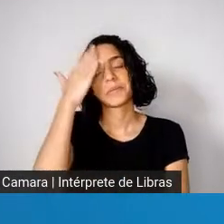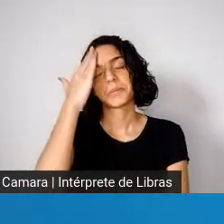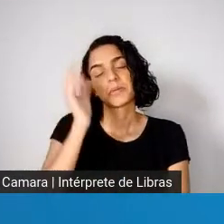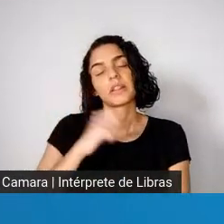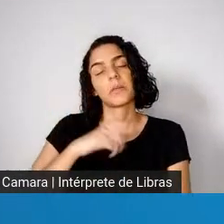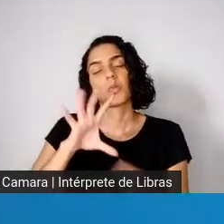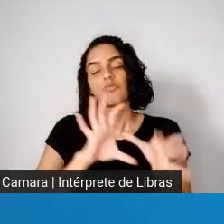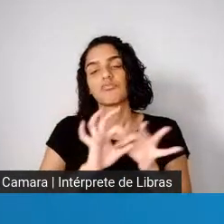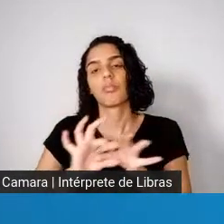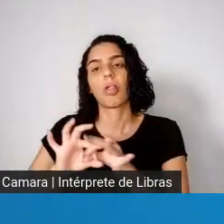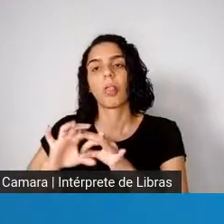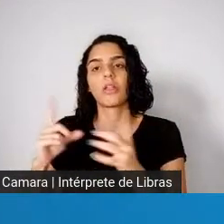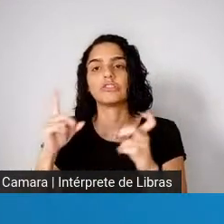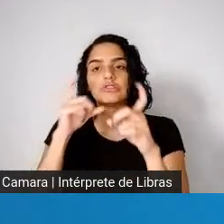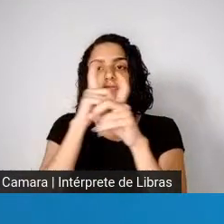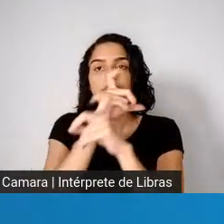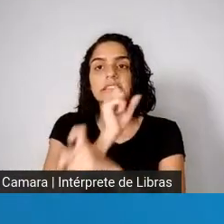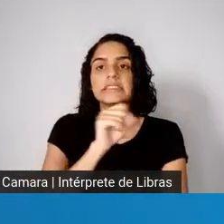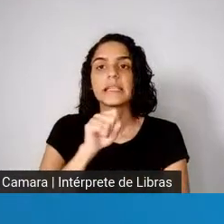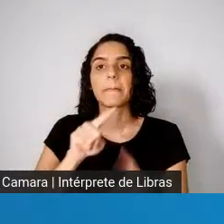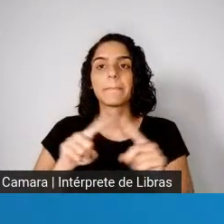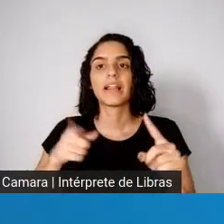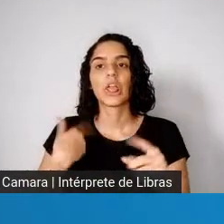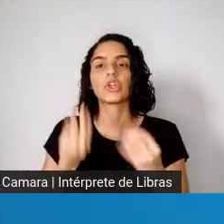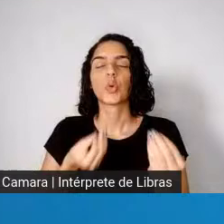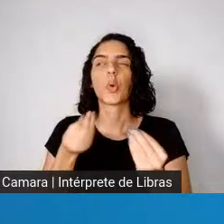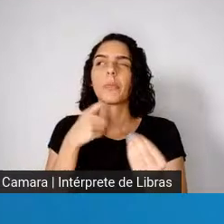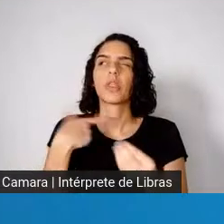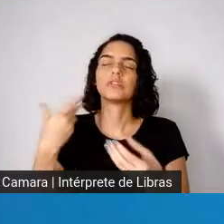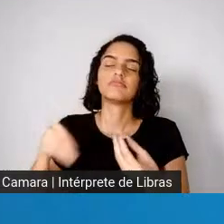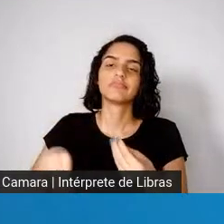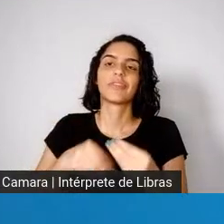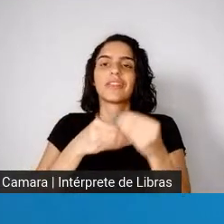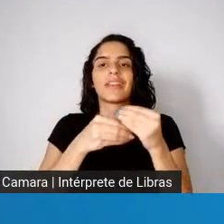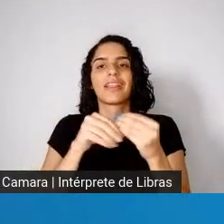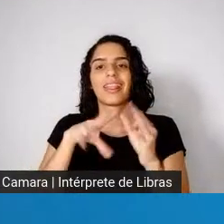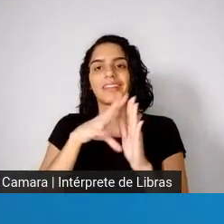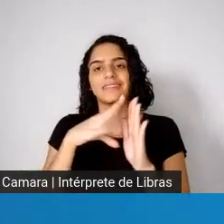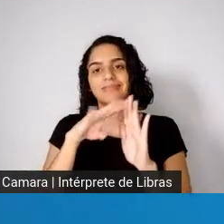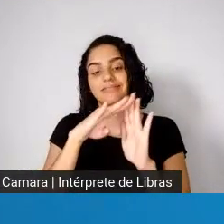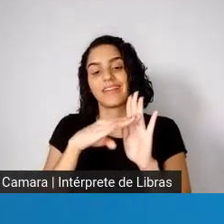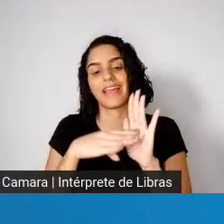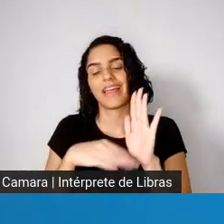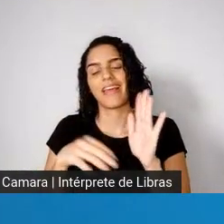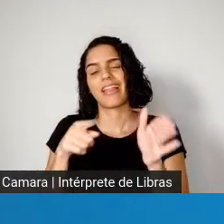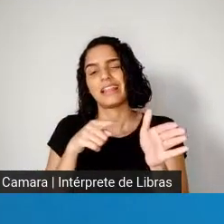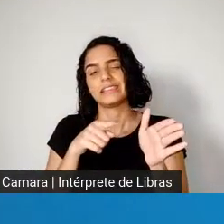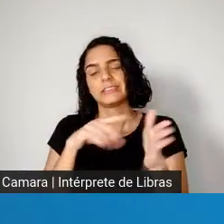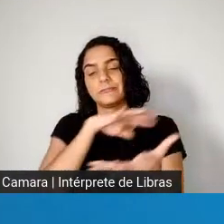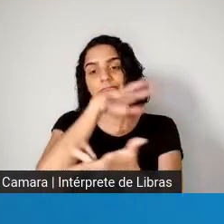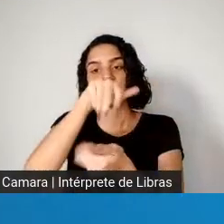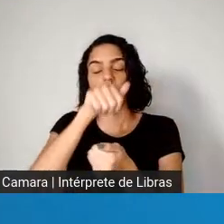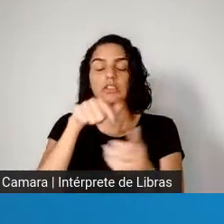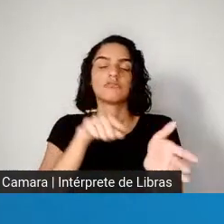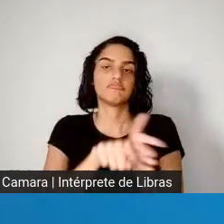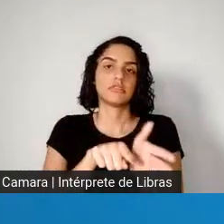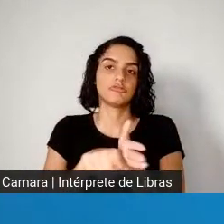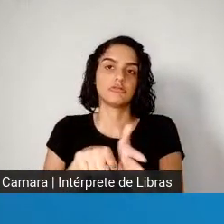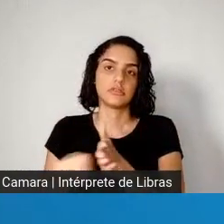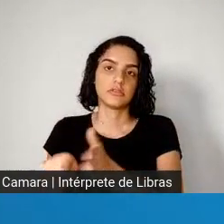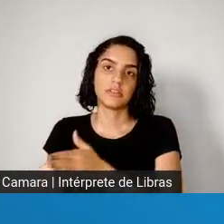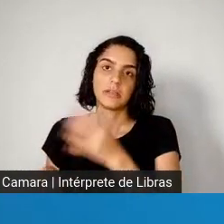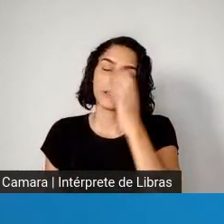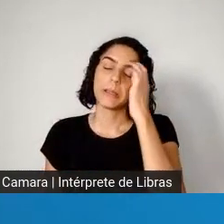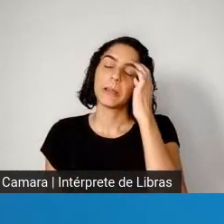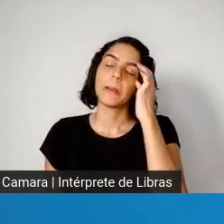muito difícil, né? A gente poderia se inserir nessa agenda, nessa agenda internacional de pesquisa, porque não nos faltam, a gente